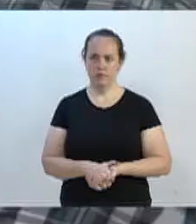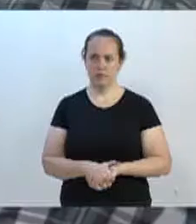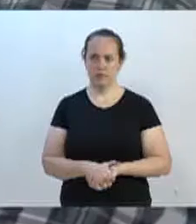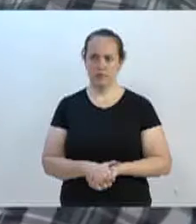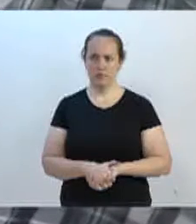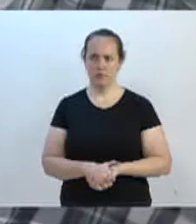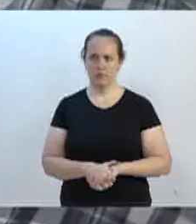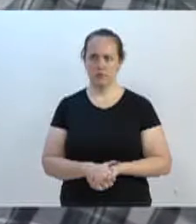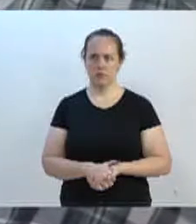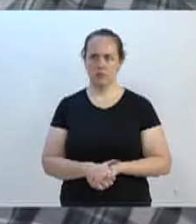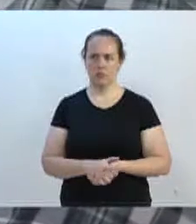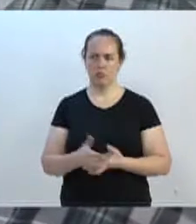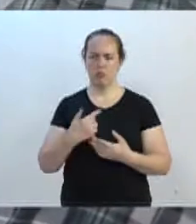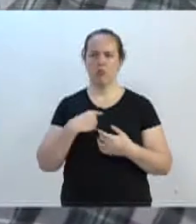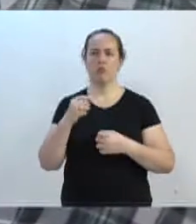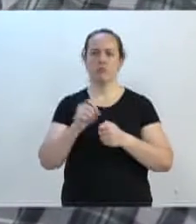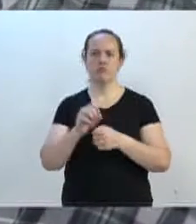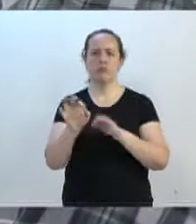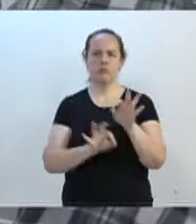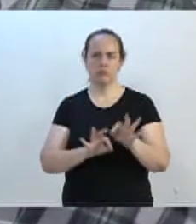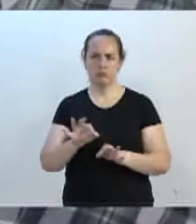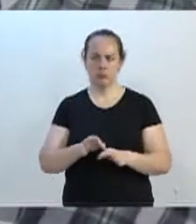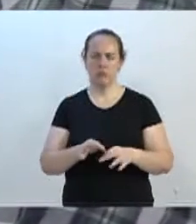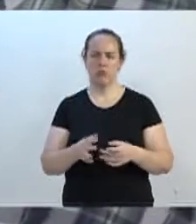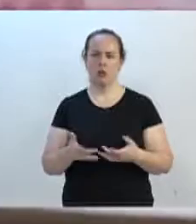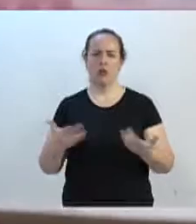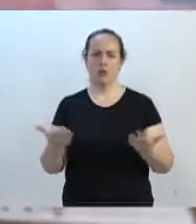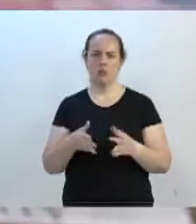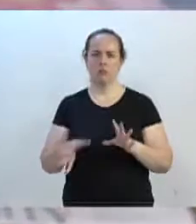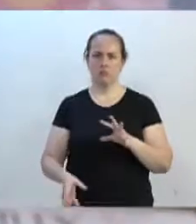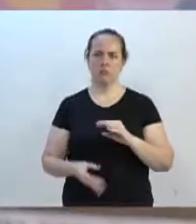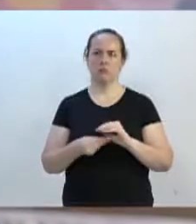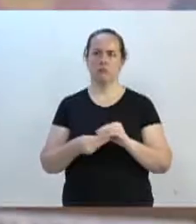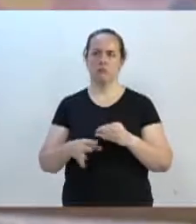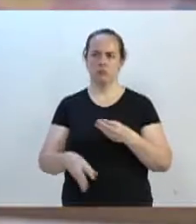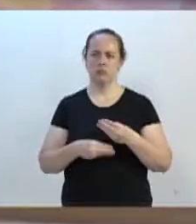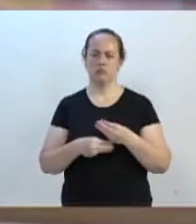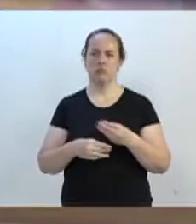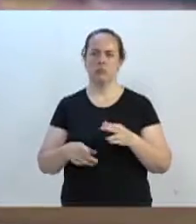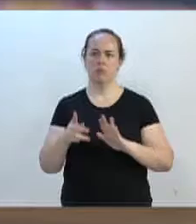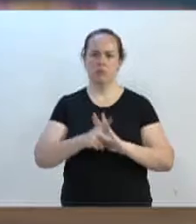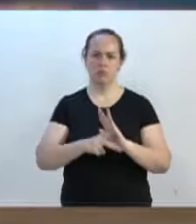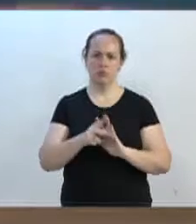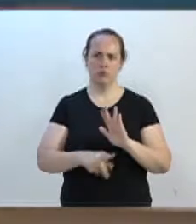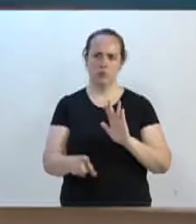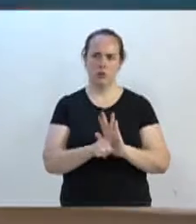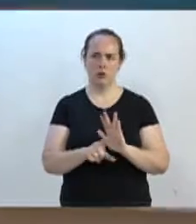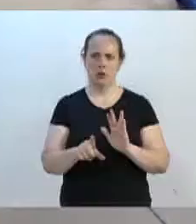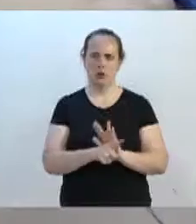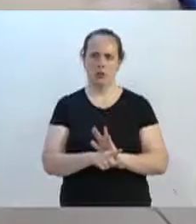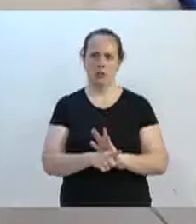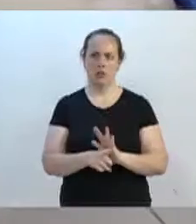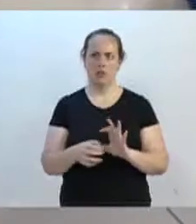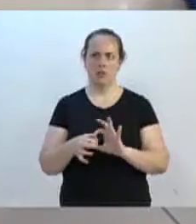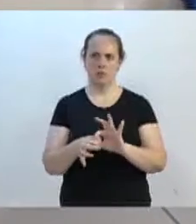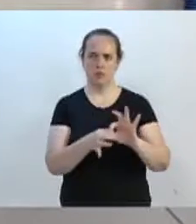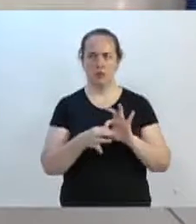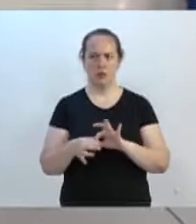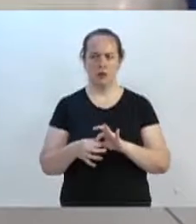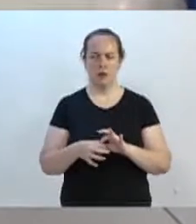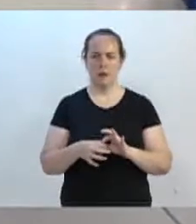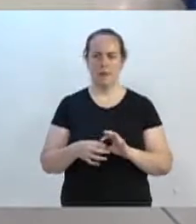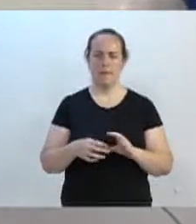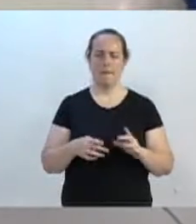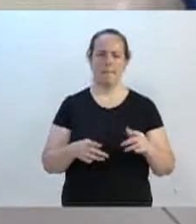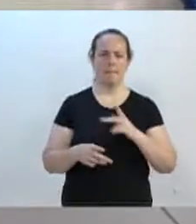Fiz uma readequação e agora uma emenda de um projeto de lei que abranja parceria entre público